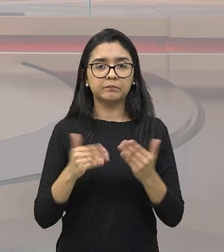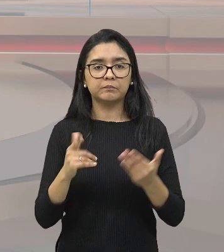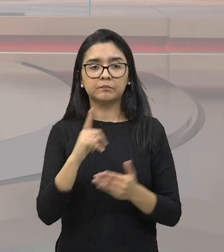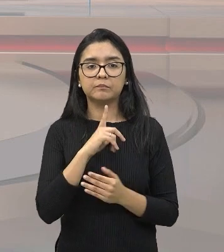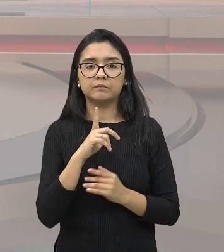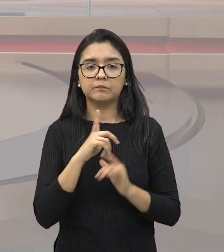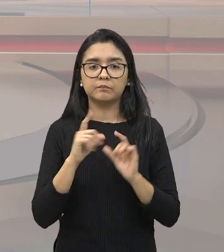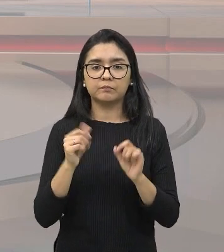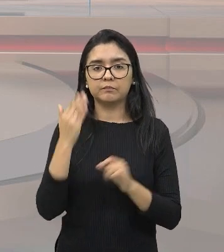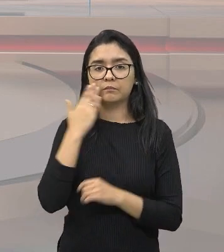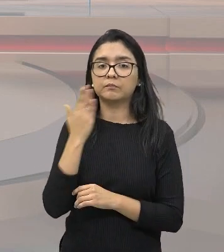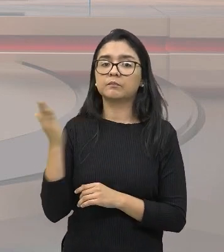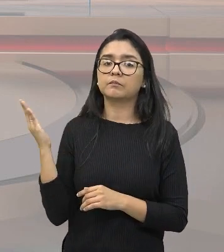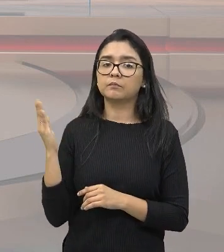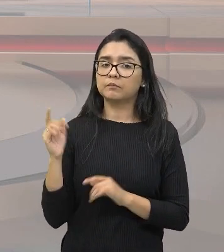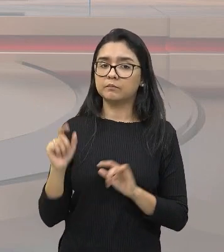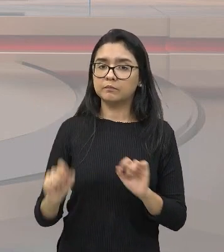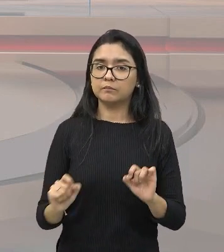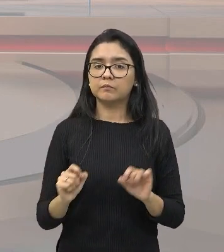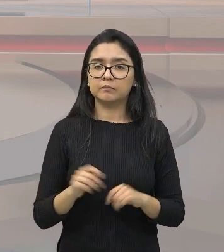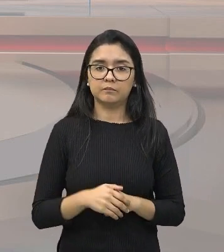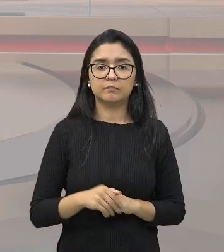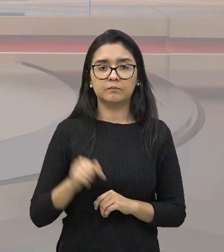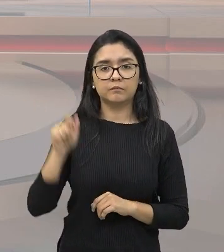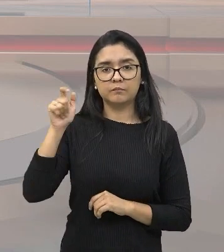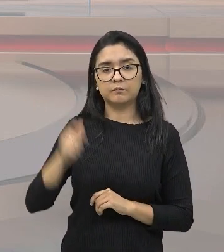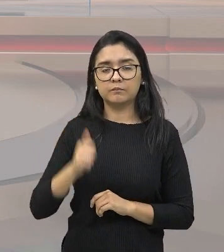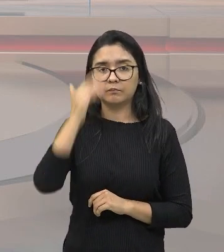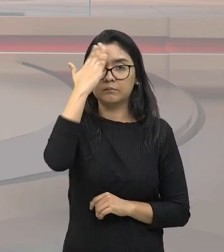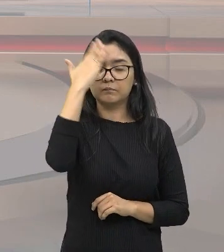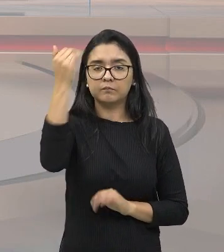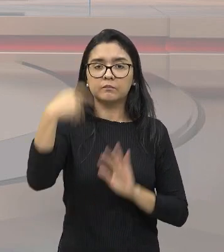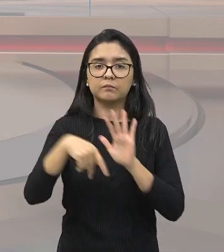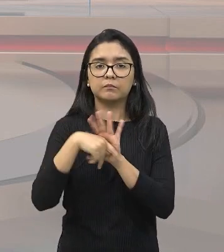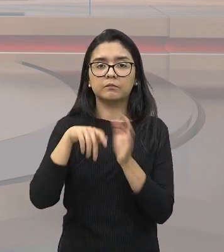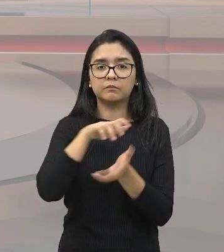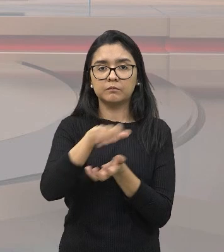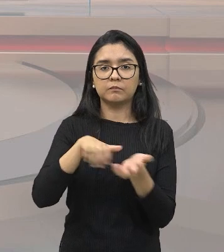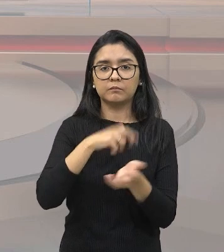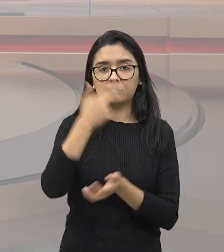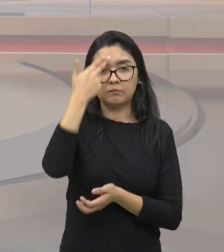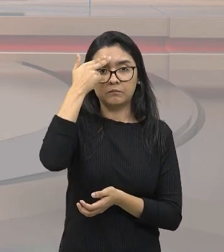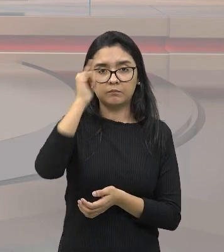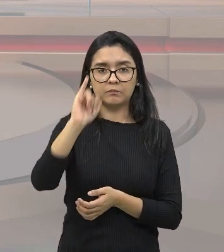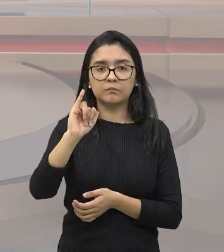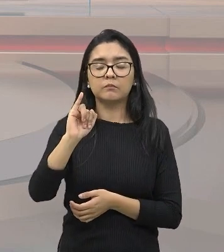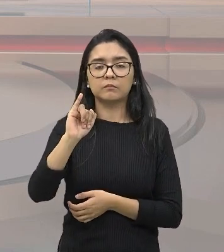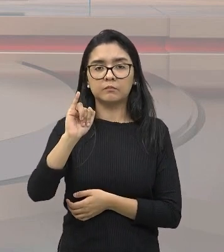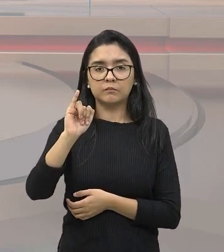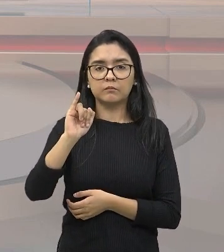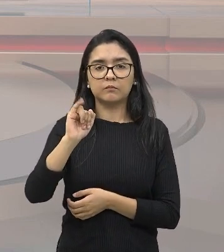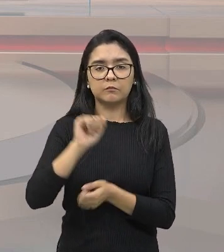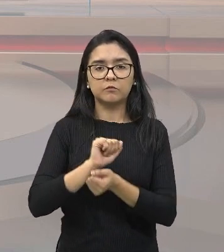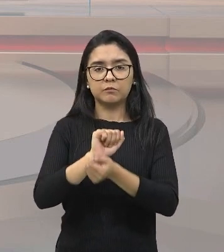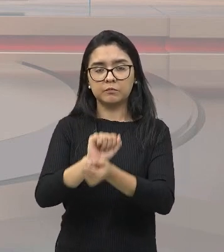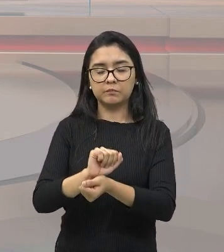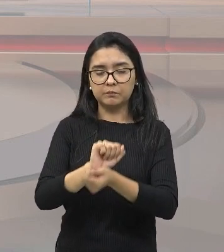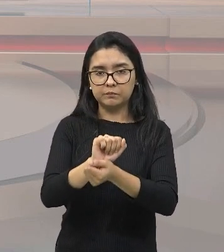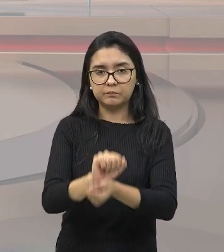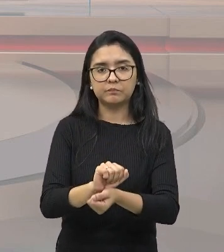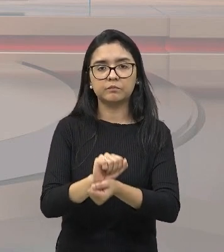o Tussan Louverti, que é o grande nome da Revolução Haitiana, dos escravizados haitianos, que